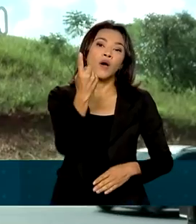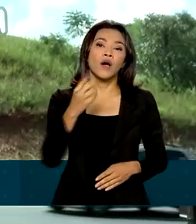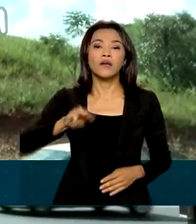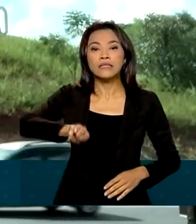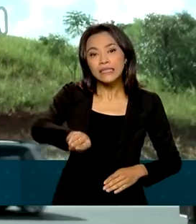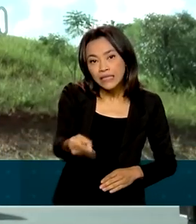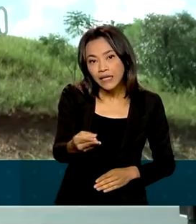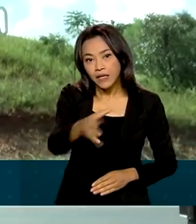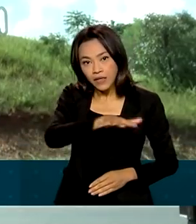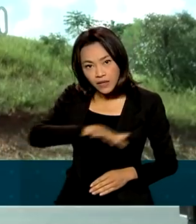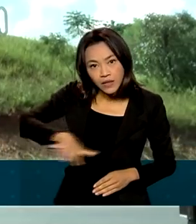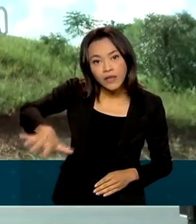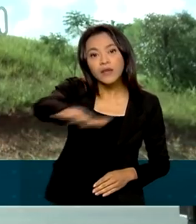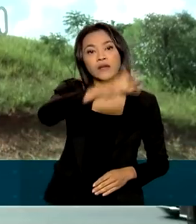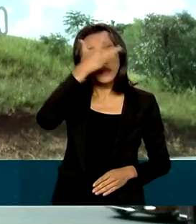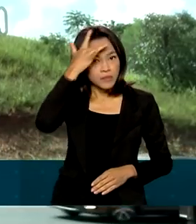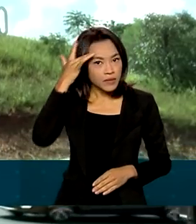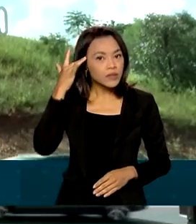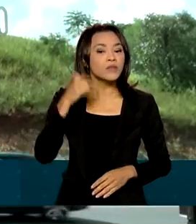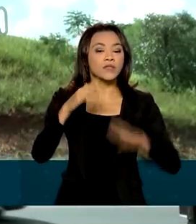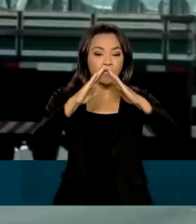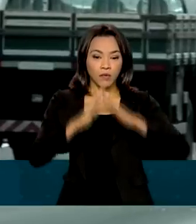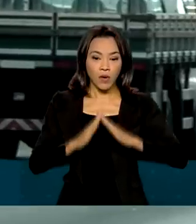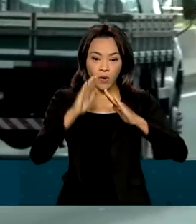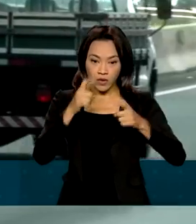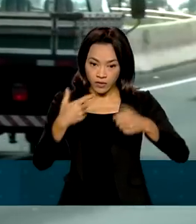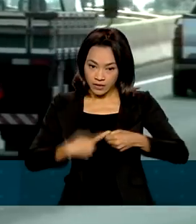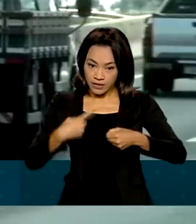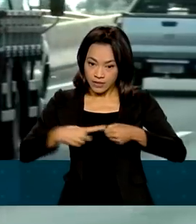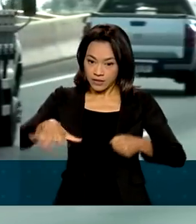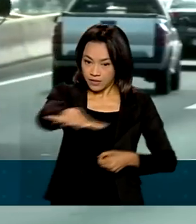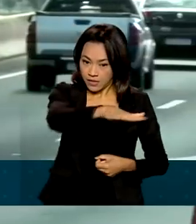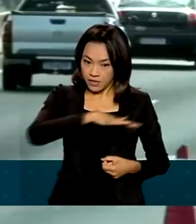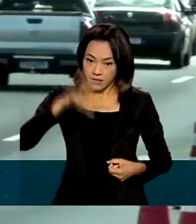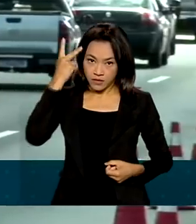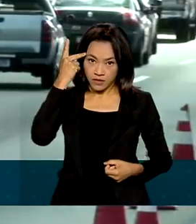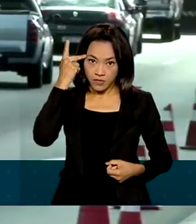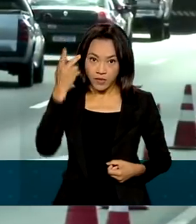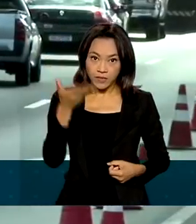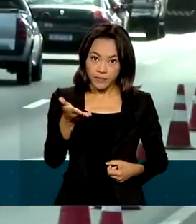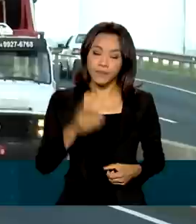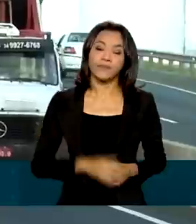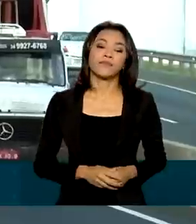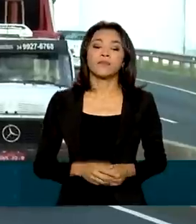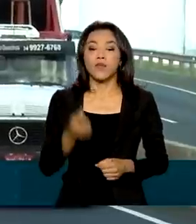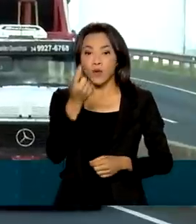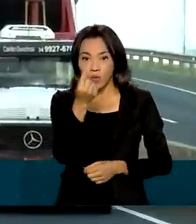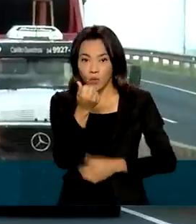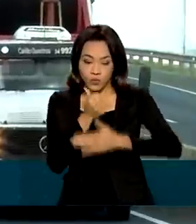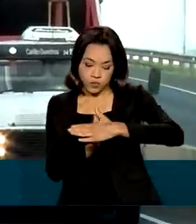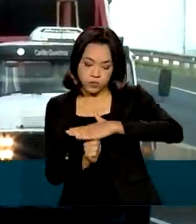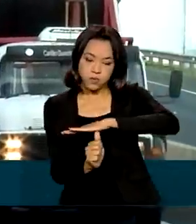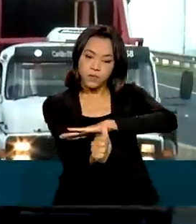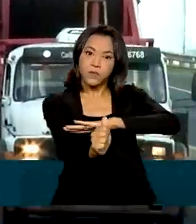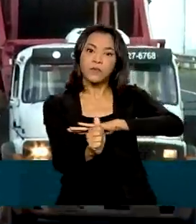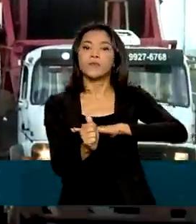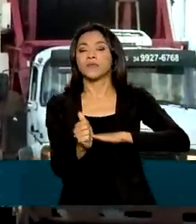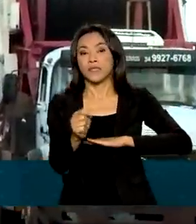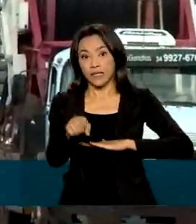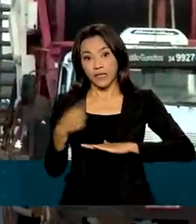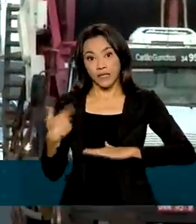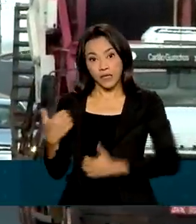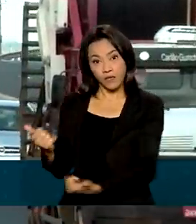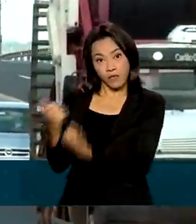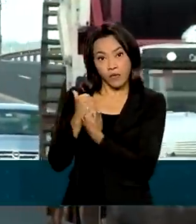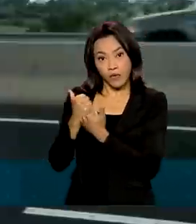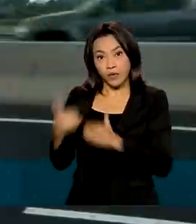na região metropolitana de São José do Rio Preto, interior de São Paulo. Os investimentos do governo federal, por meio do Ministério